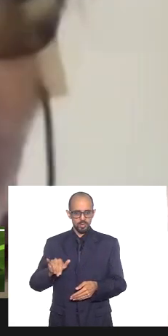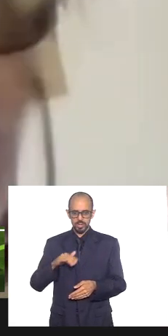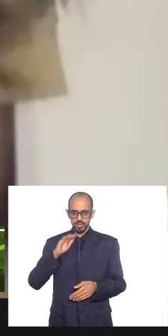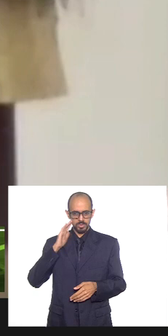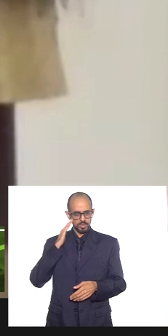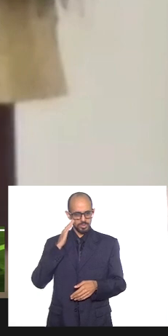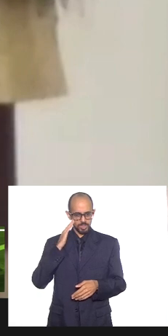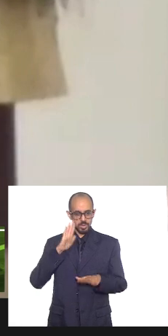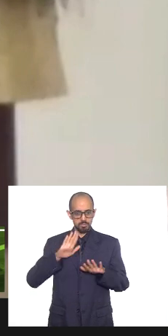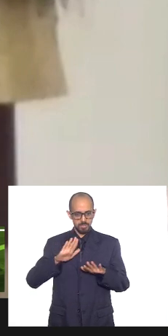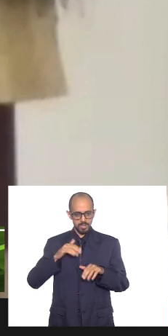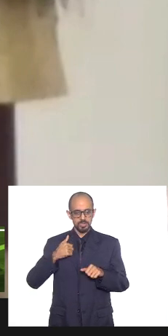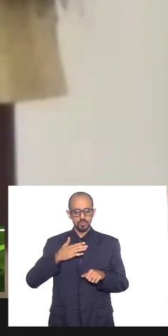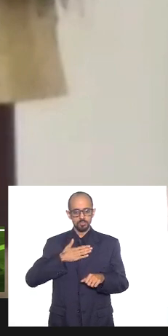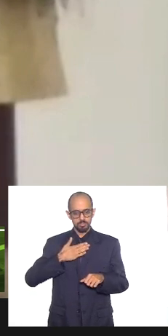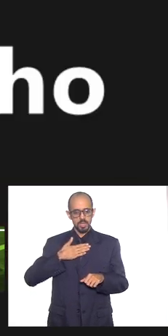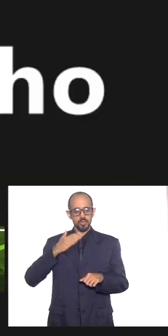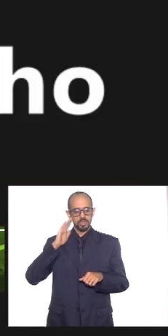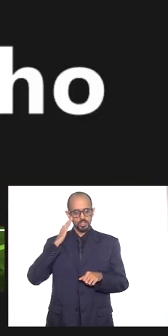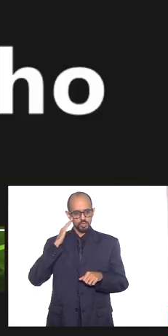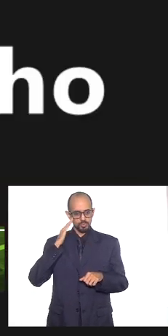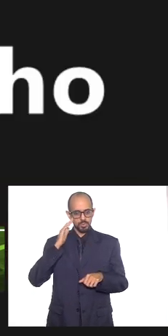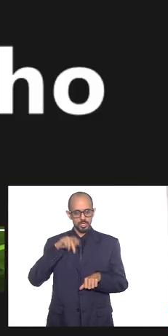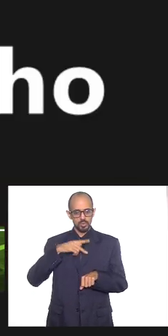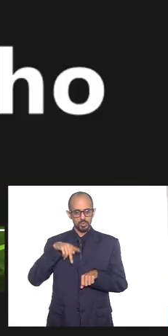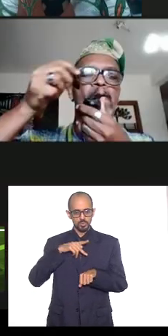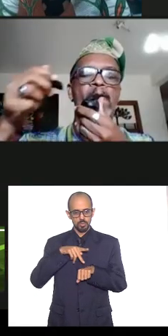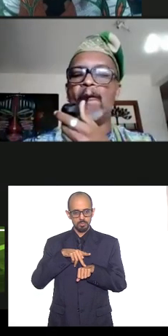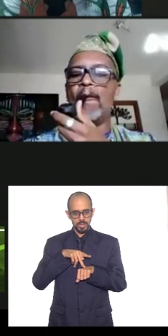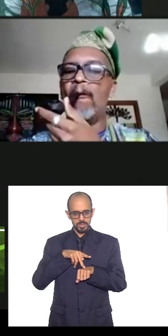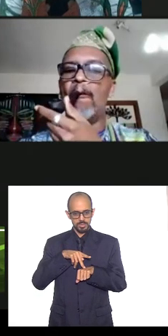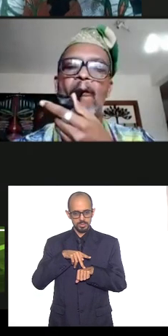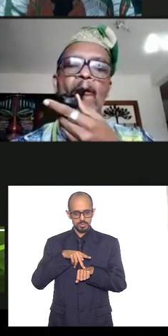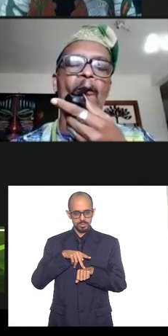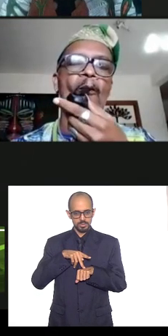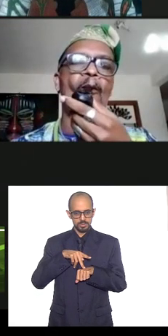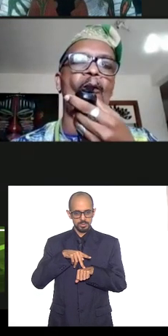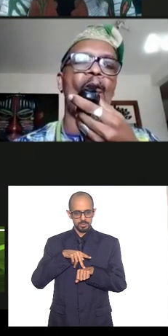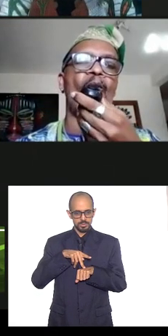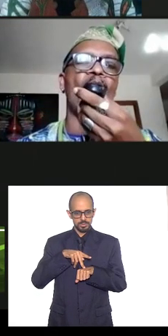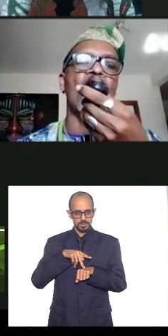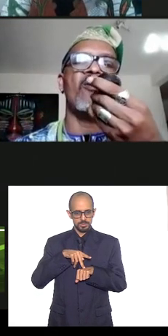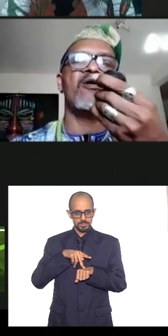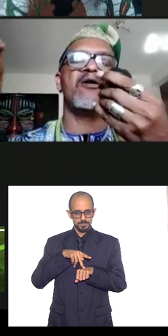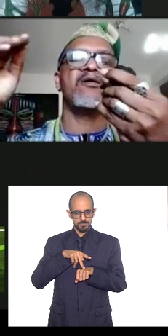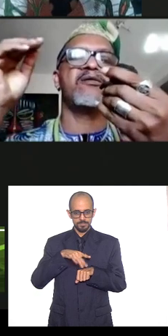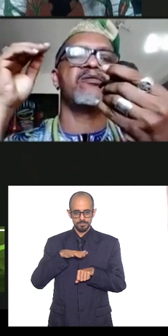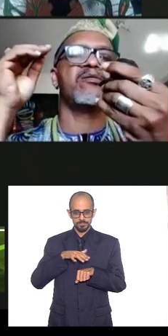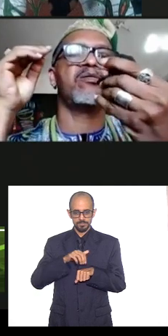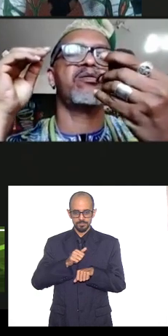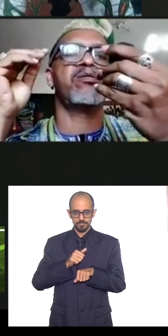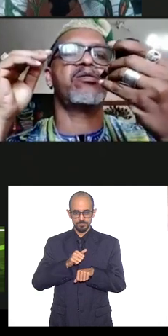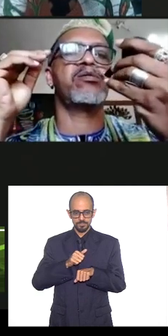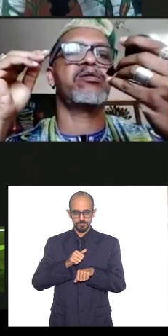entendo que o Estado-nação precisa ele tem ele tem